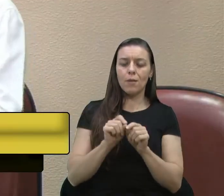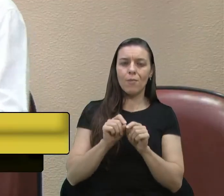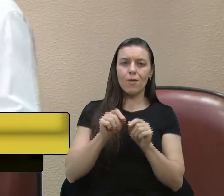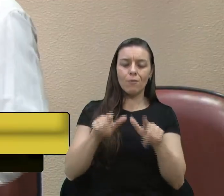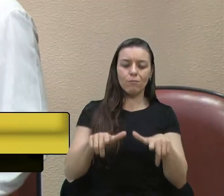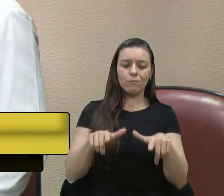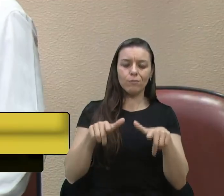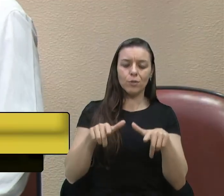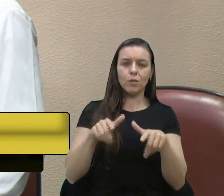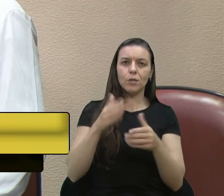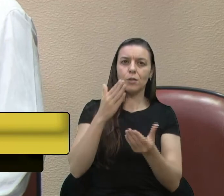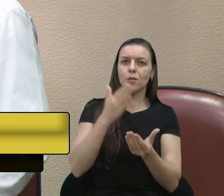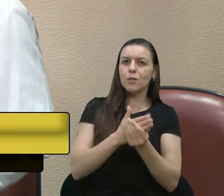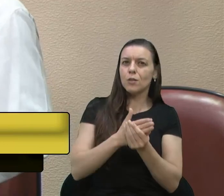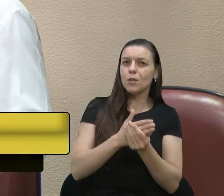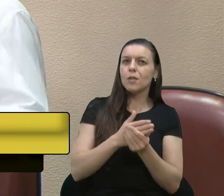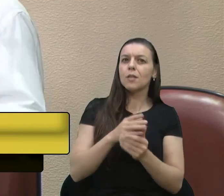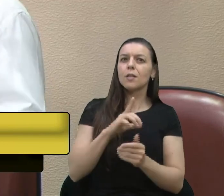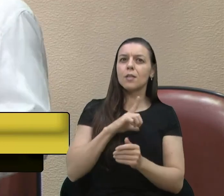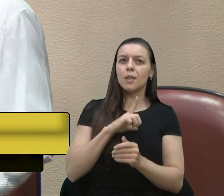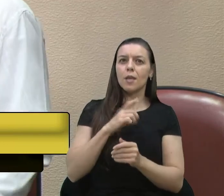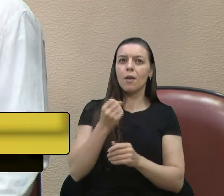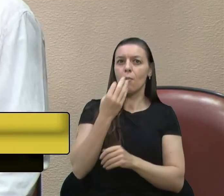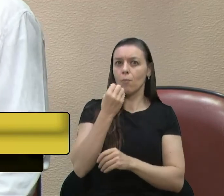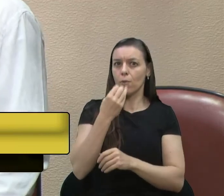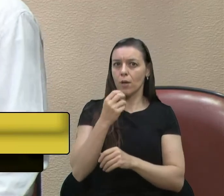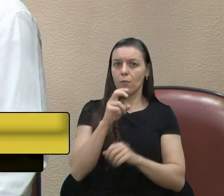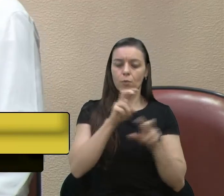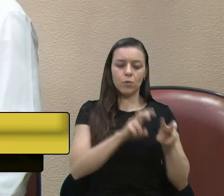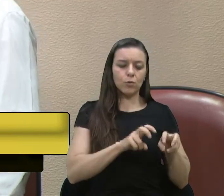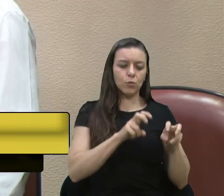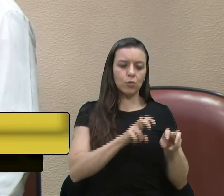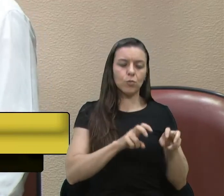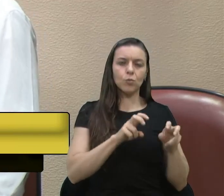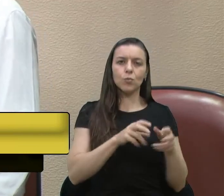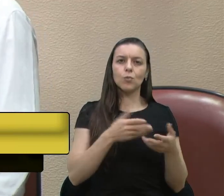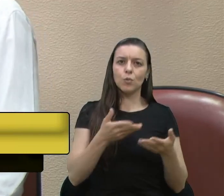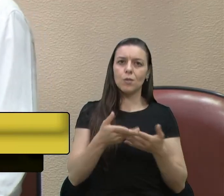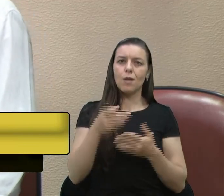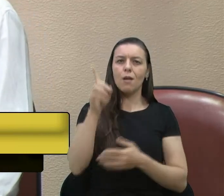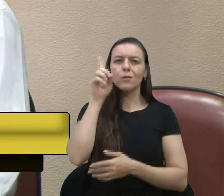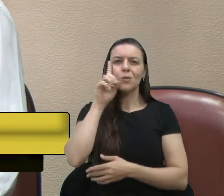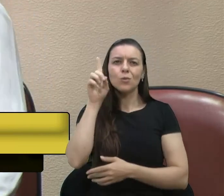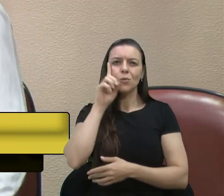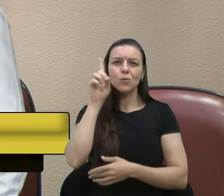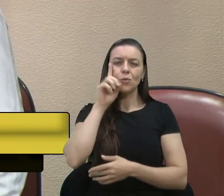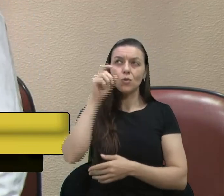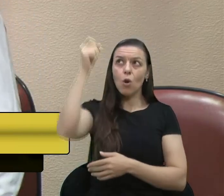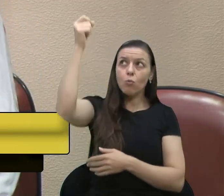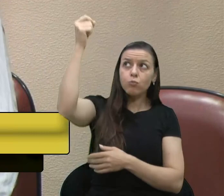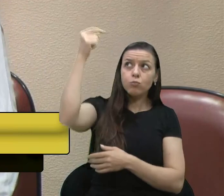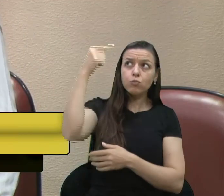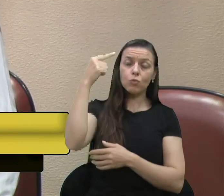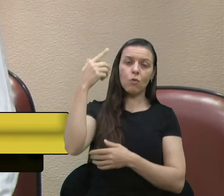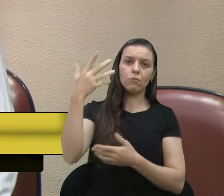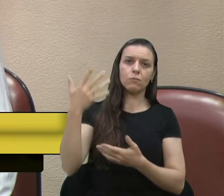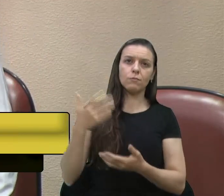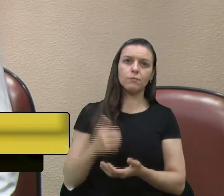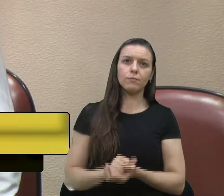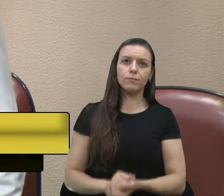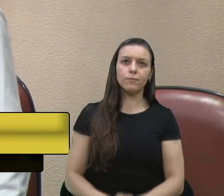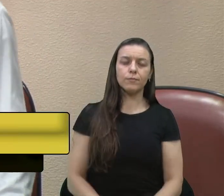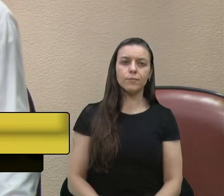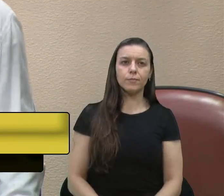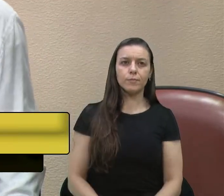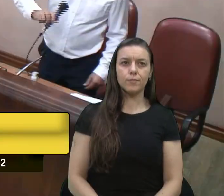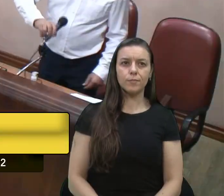vamos discutir esse projeto que vem a ser benéfico por nossos agricultores, que estão diariamente expostos ao sol. Era isso, colegas vereadores.